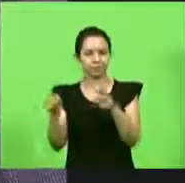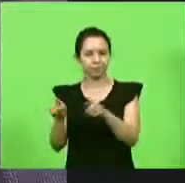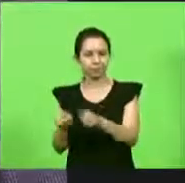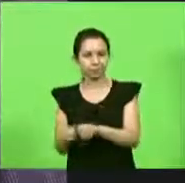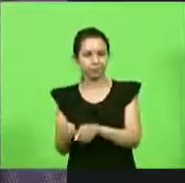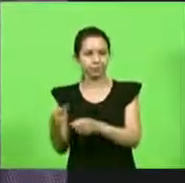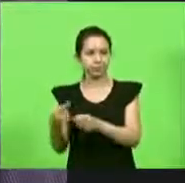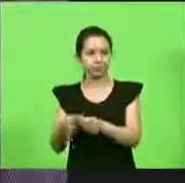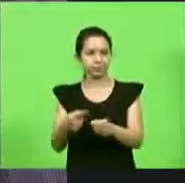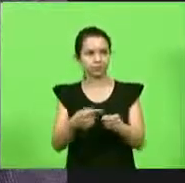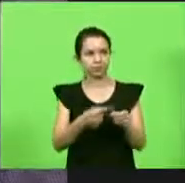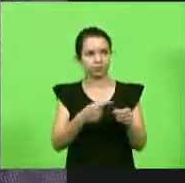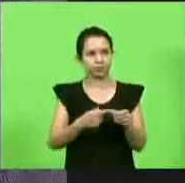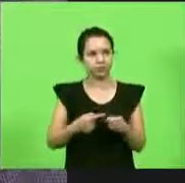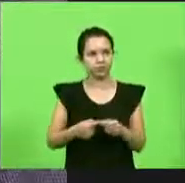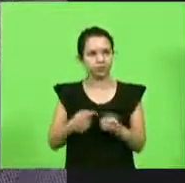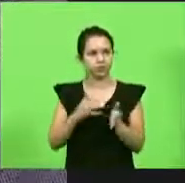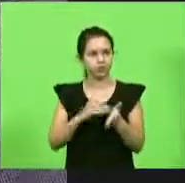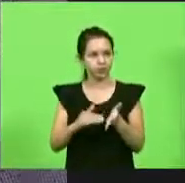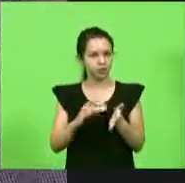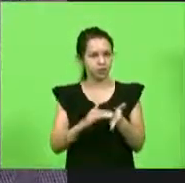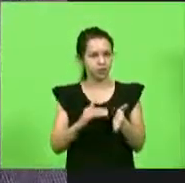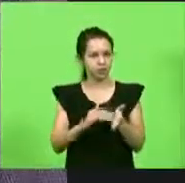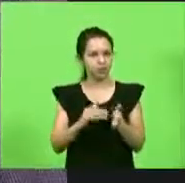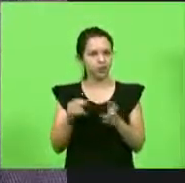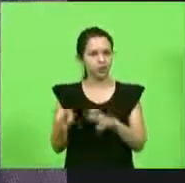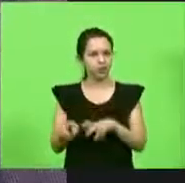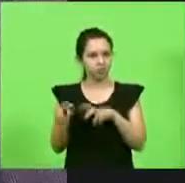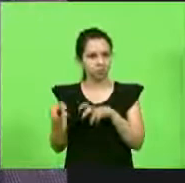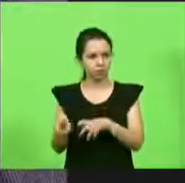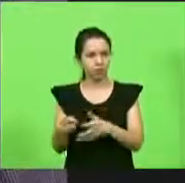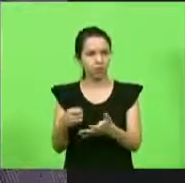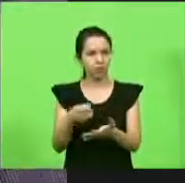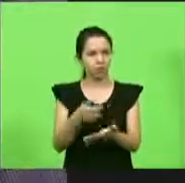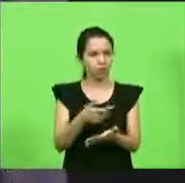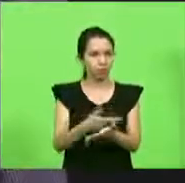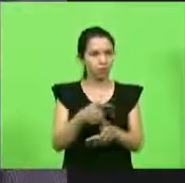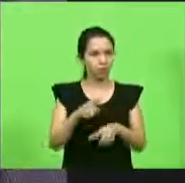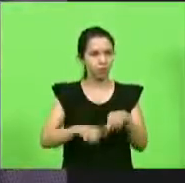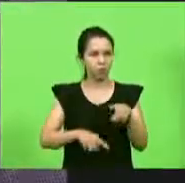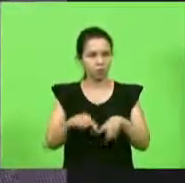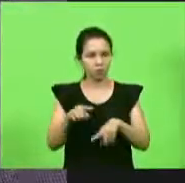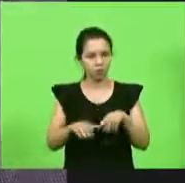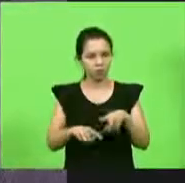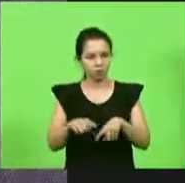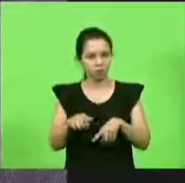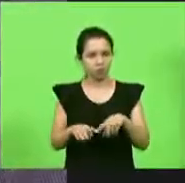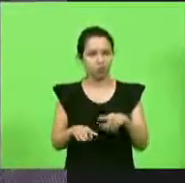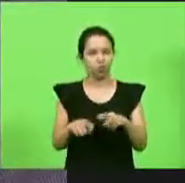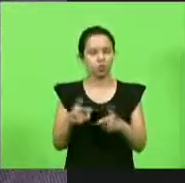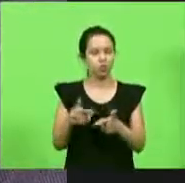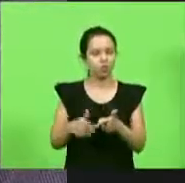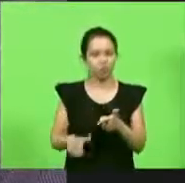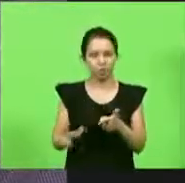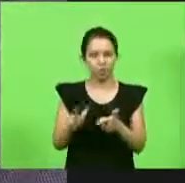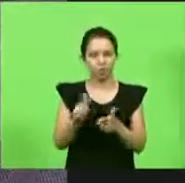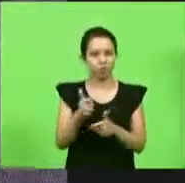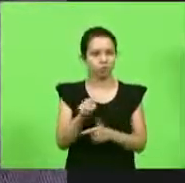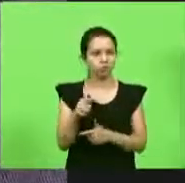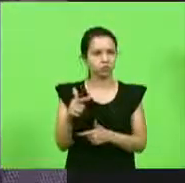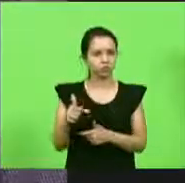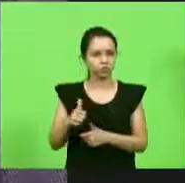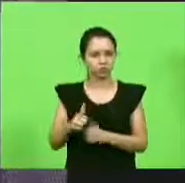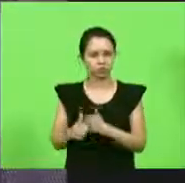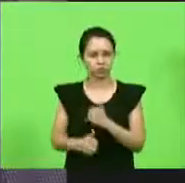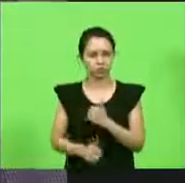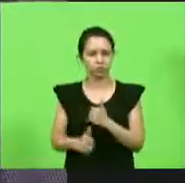a secretaria da agricultura adquiria o produto o produto biológico não tem problema nenhum e